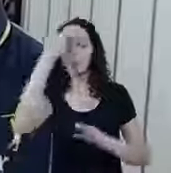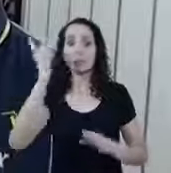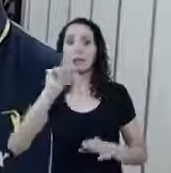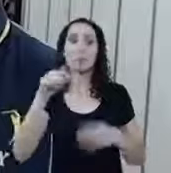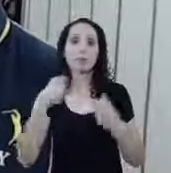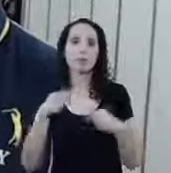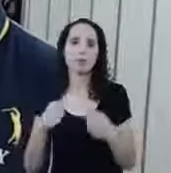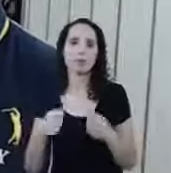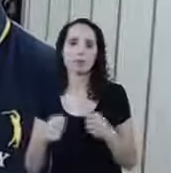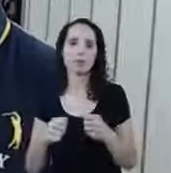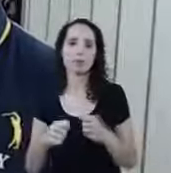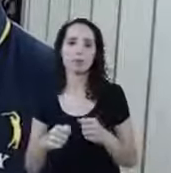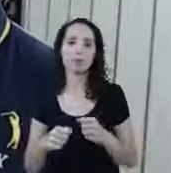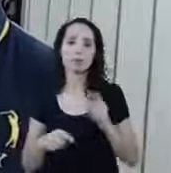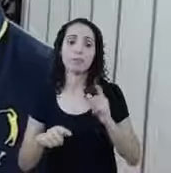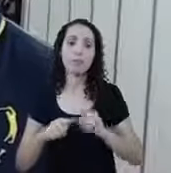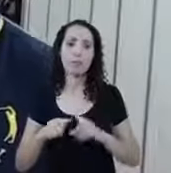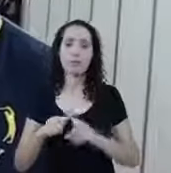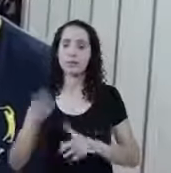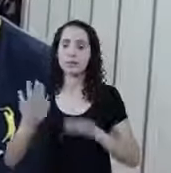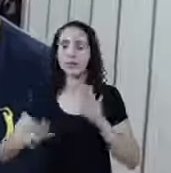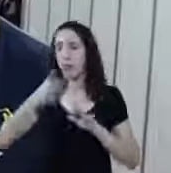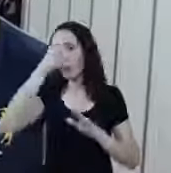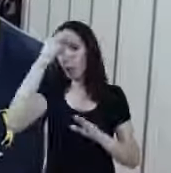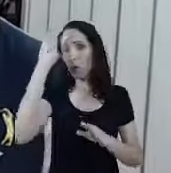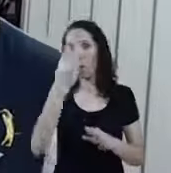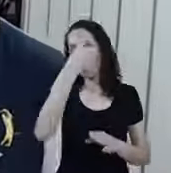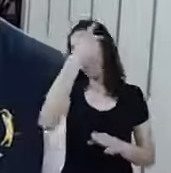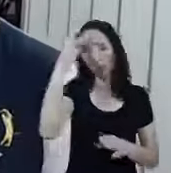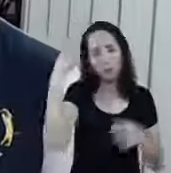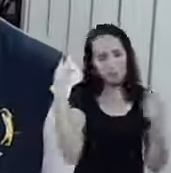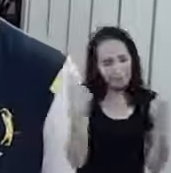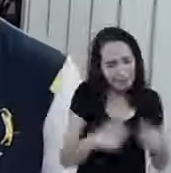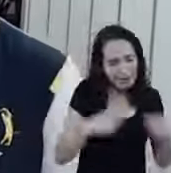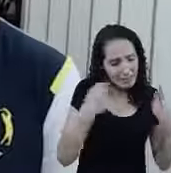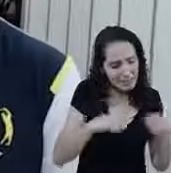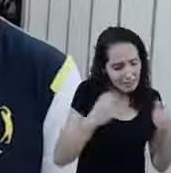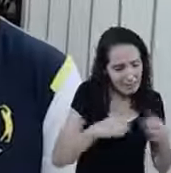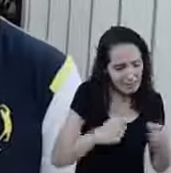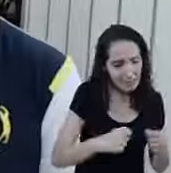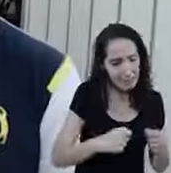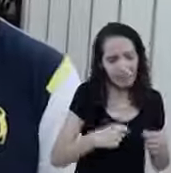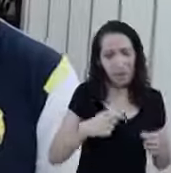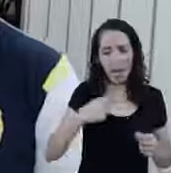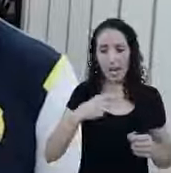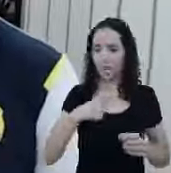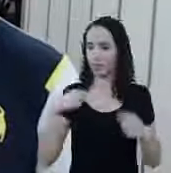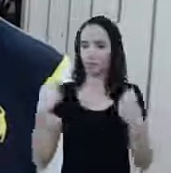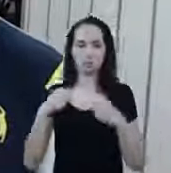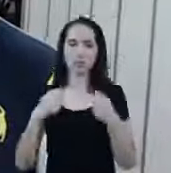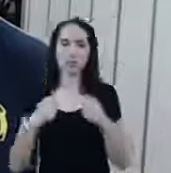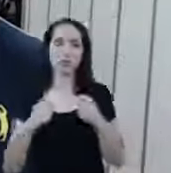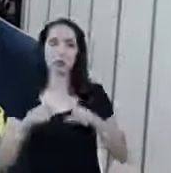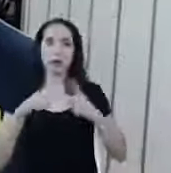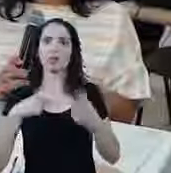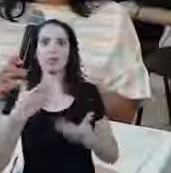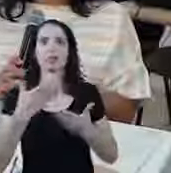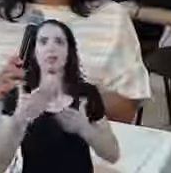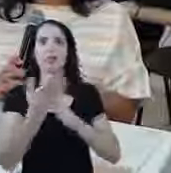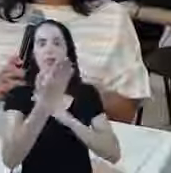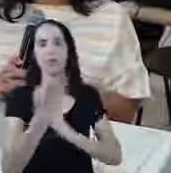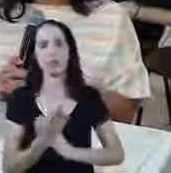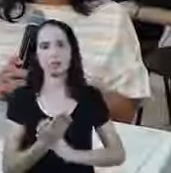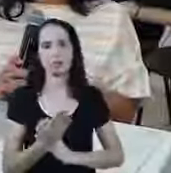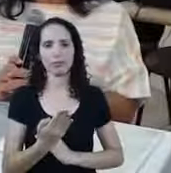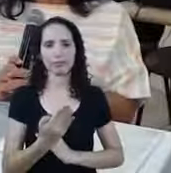tira A gente pode estar tirando De alguém que verdadeiramente Precisa E esvaziando os cofres públicos E nós estamos